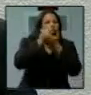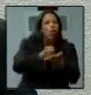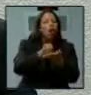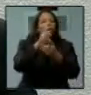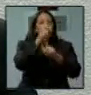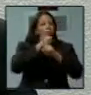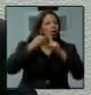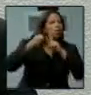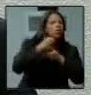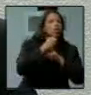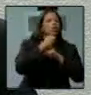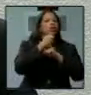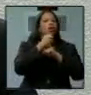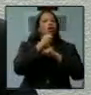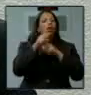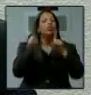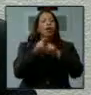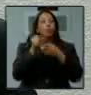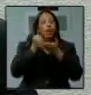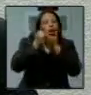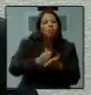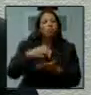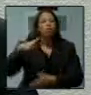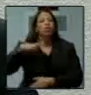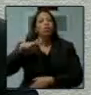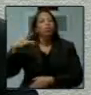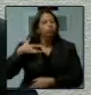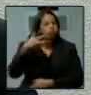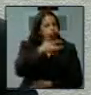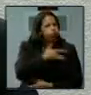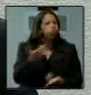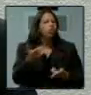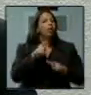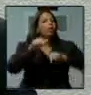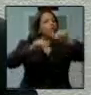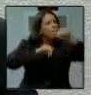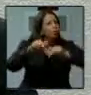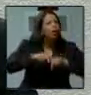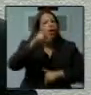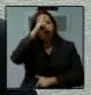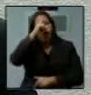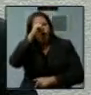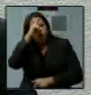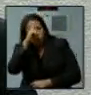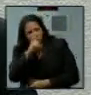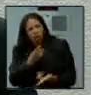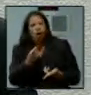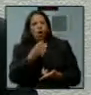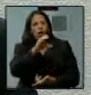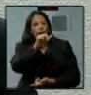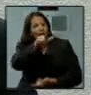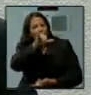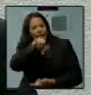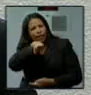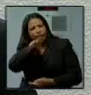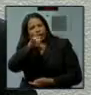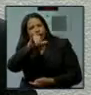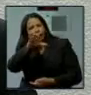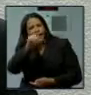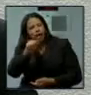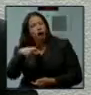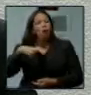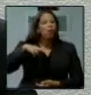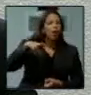muitas delas atuando também na área da saúde, em hospitais, clínicas médicas, odontológicas, de reabilitação